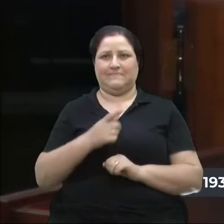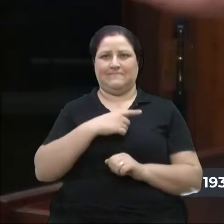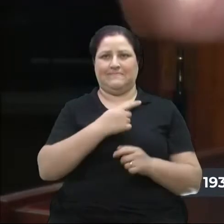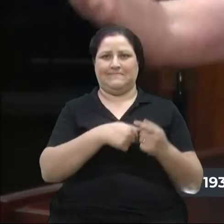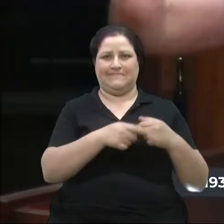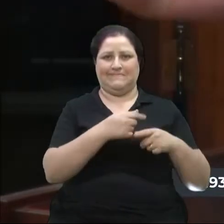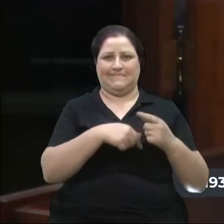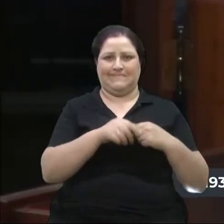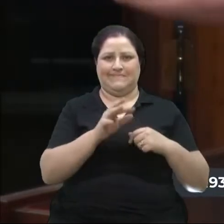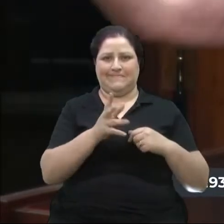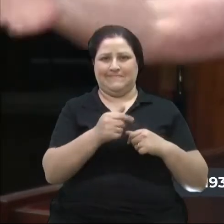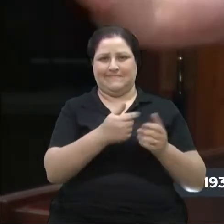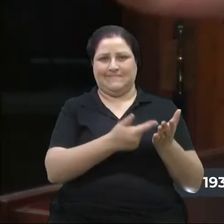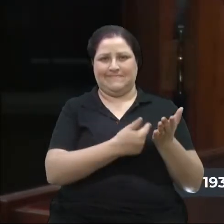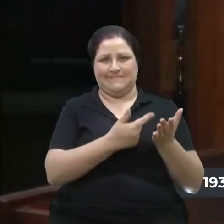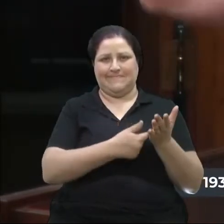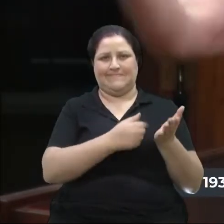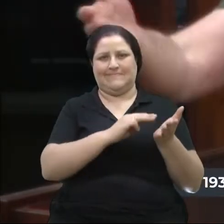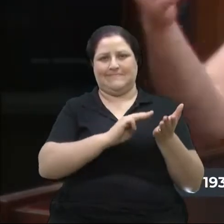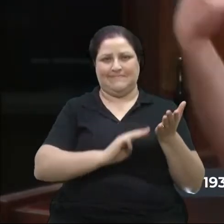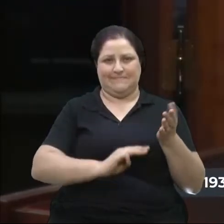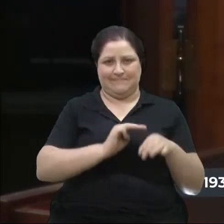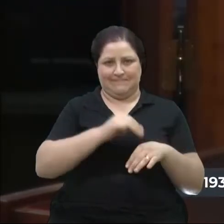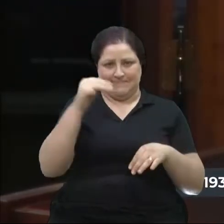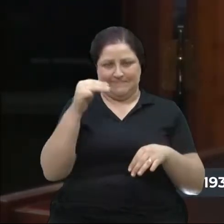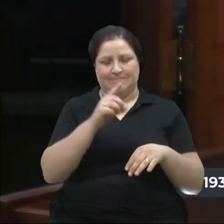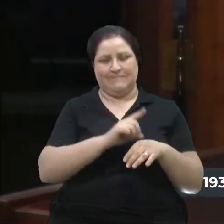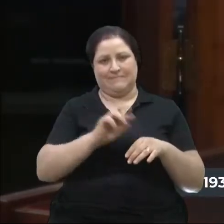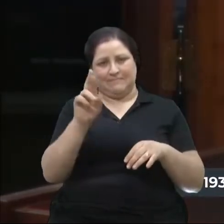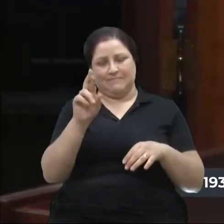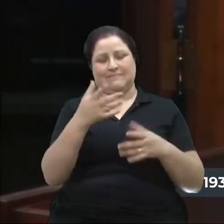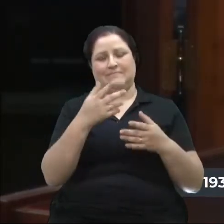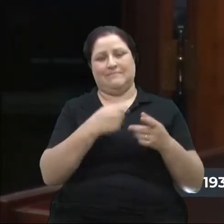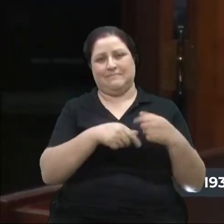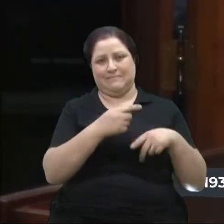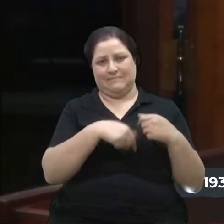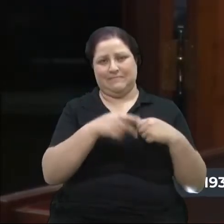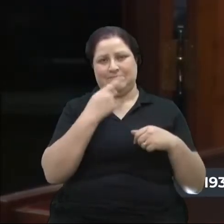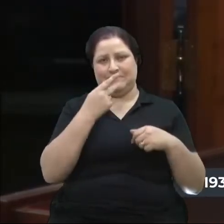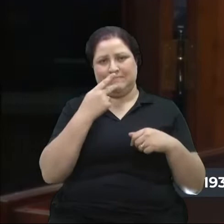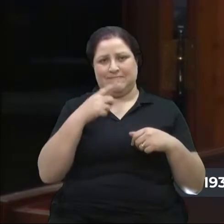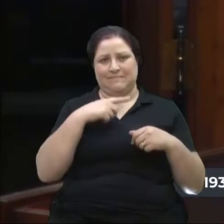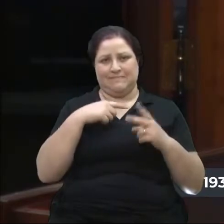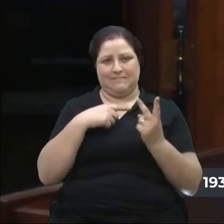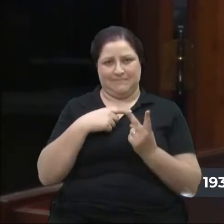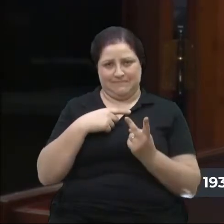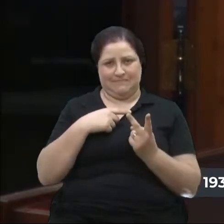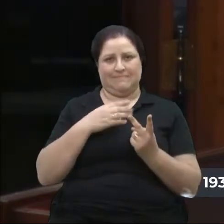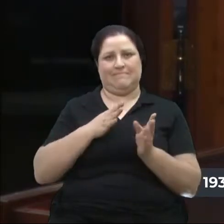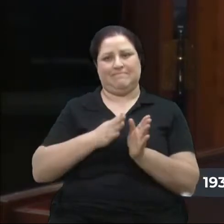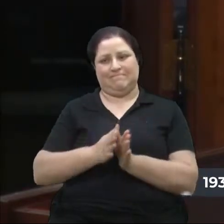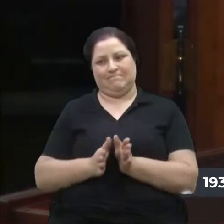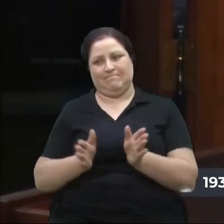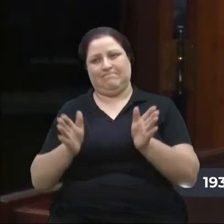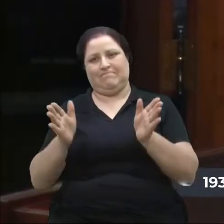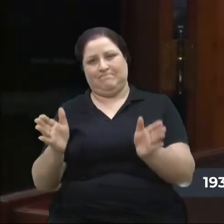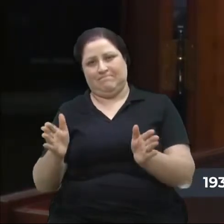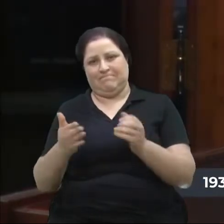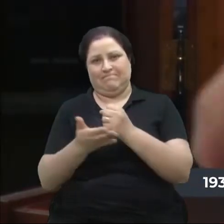economicamente, todos os livros, os mestres, os doutores econômicos, eles dizem que existem duas alternativas